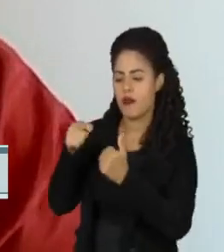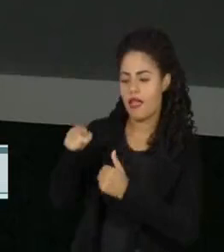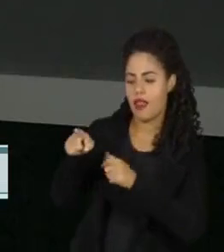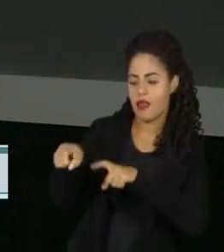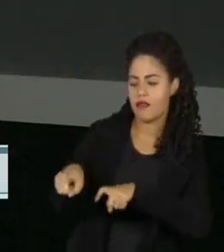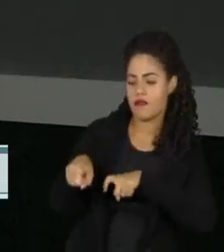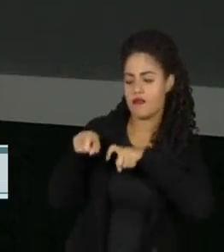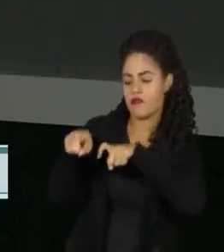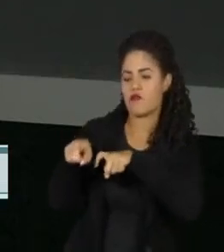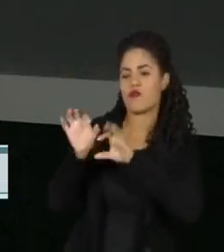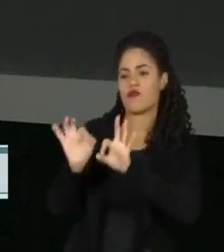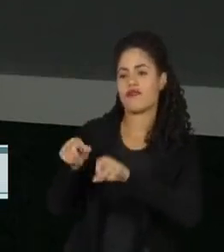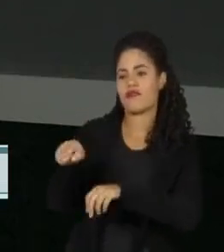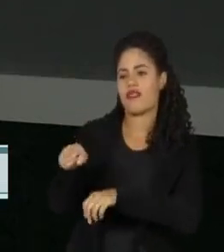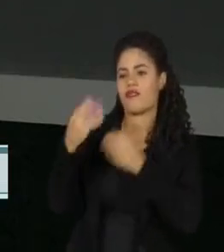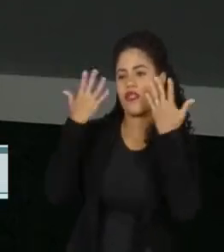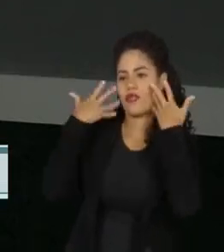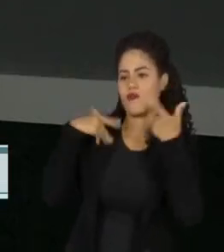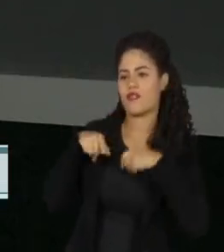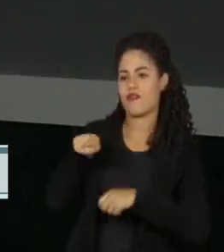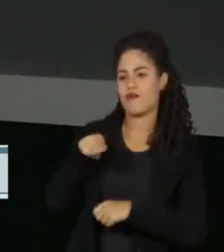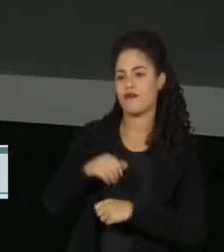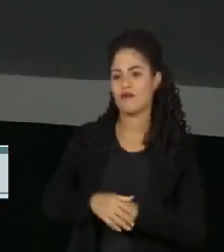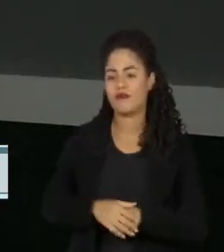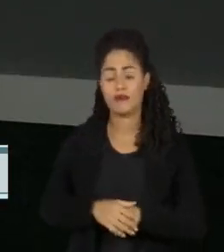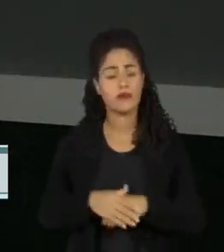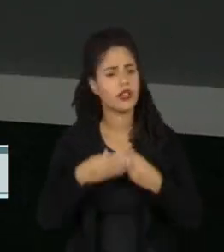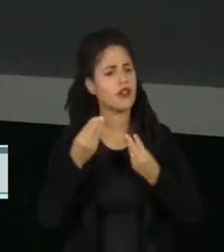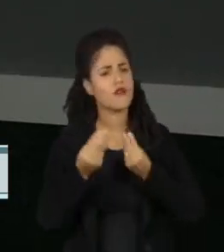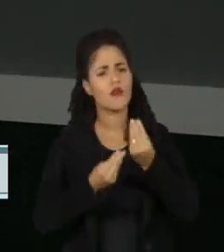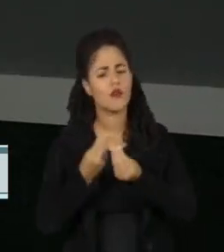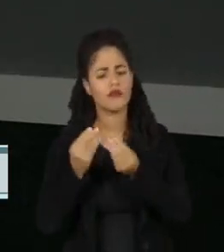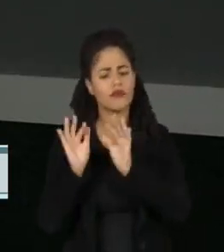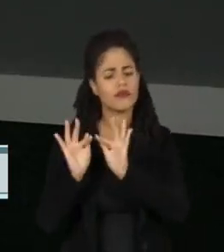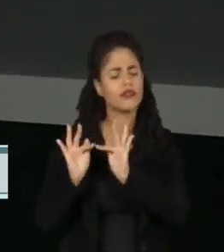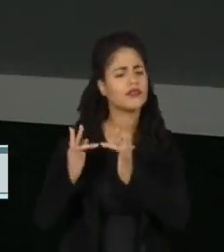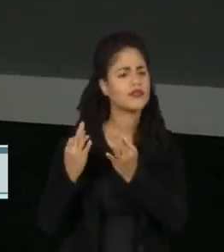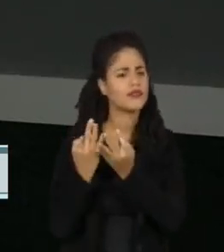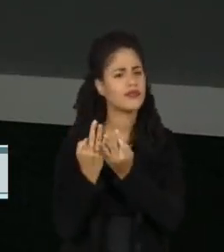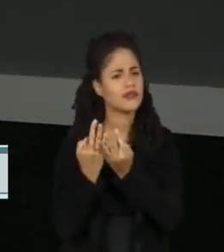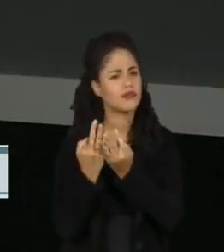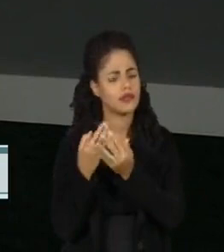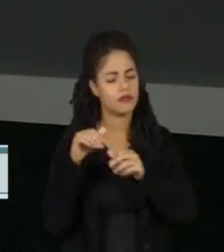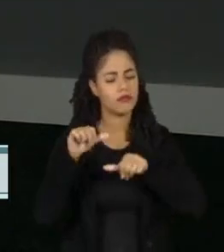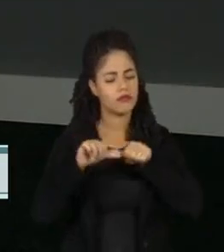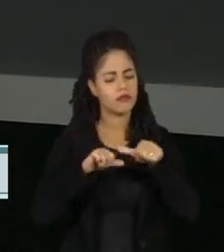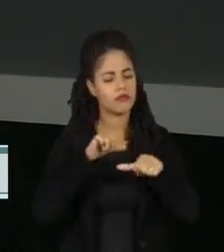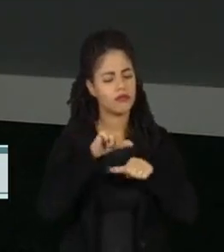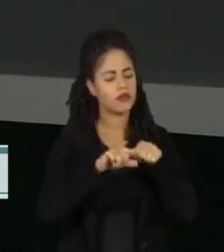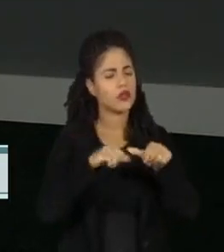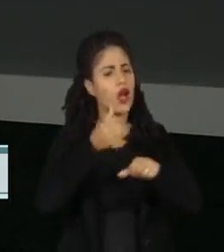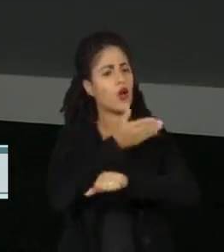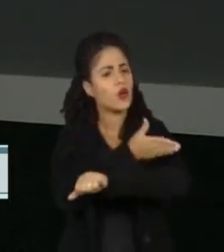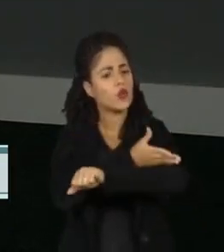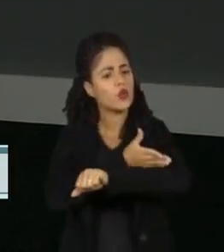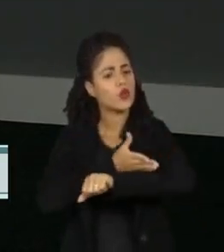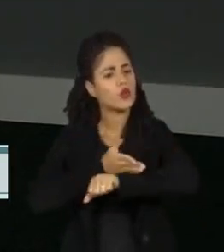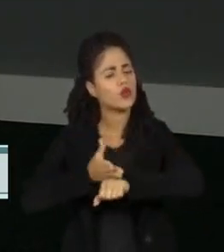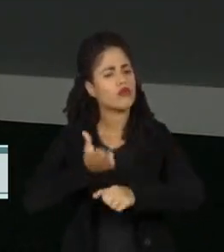familiar. Enquanto esse cenário não muda, como as famílias podem mudar os seus hábitos